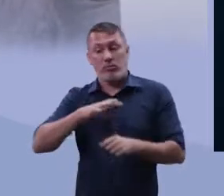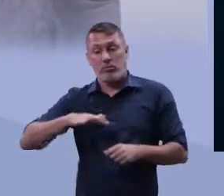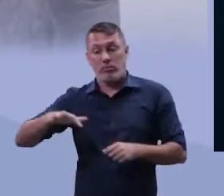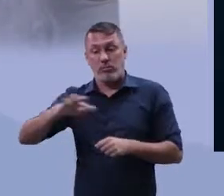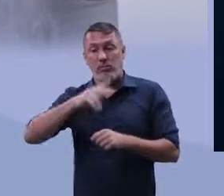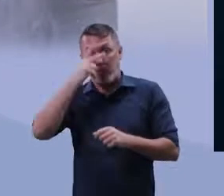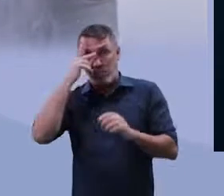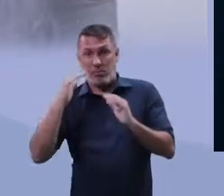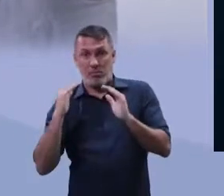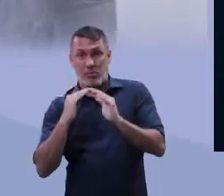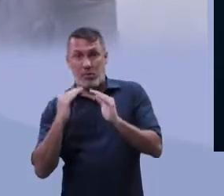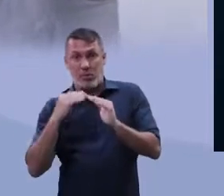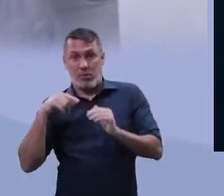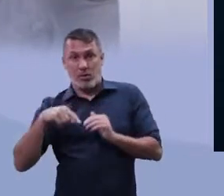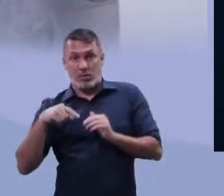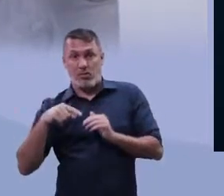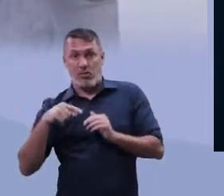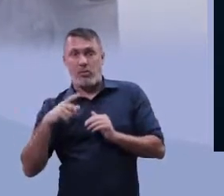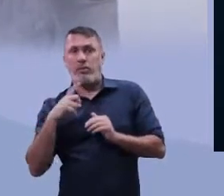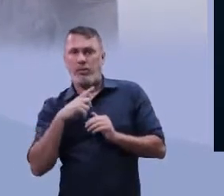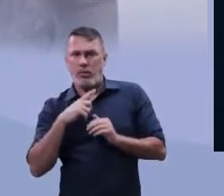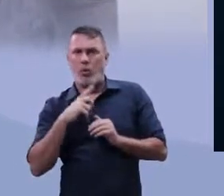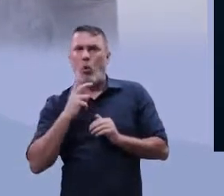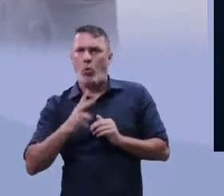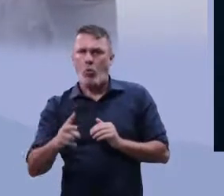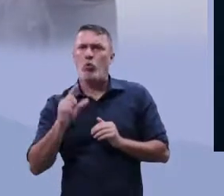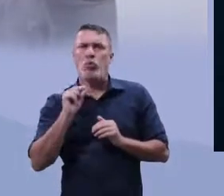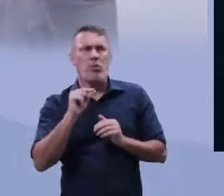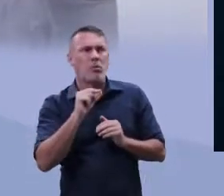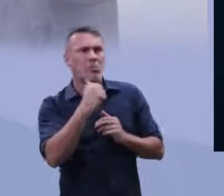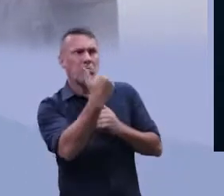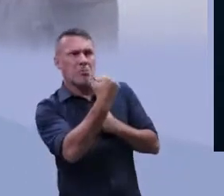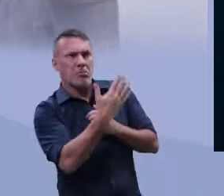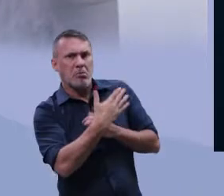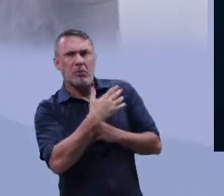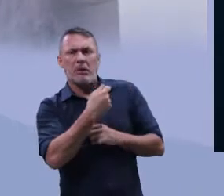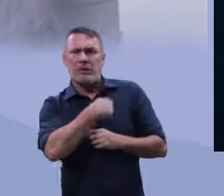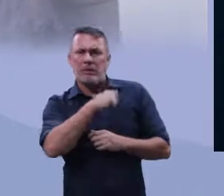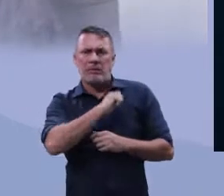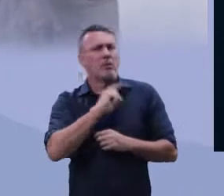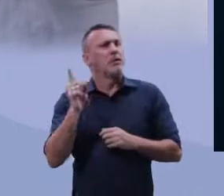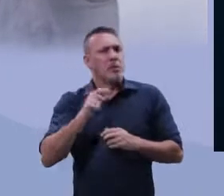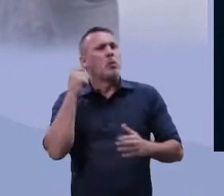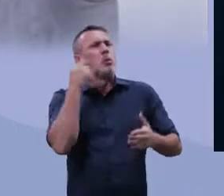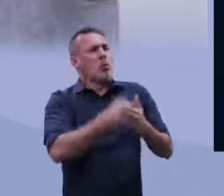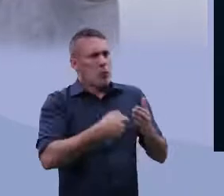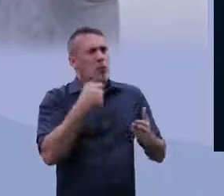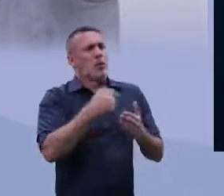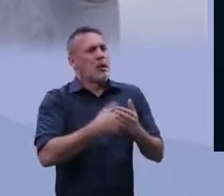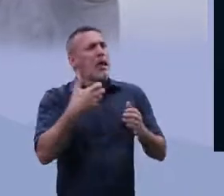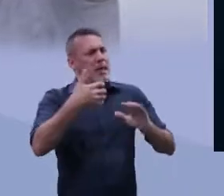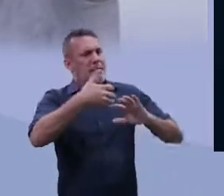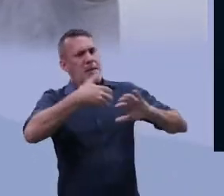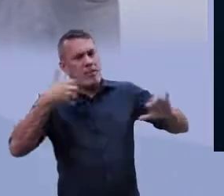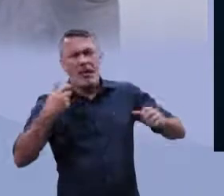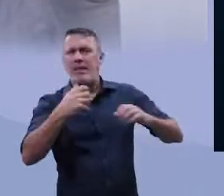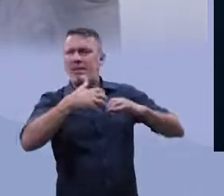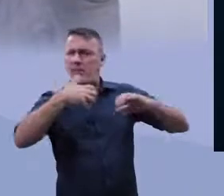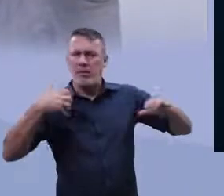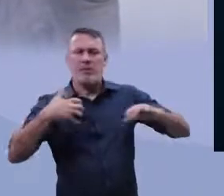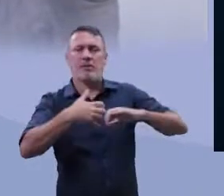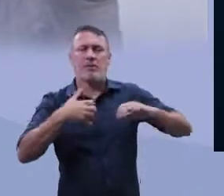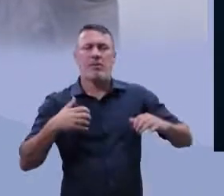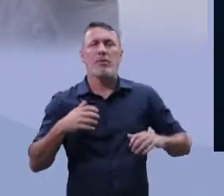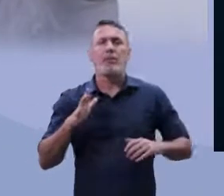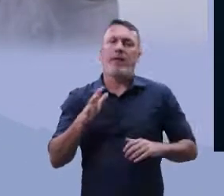catalãs continuaram ali com a questão da sua emancipação. Mas,